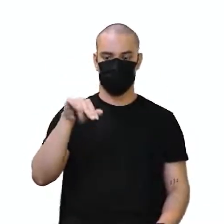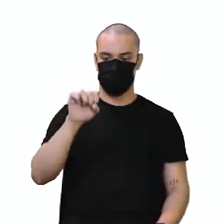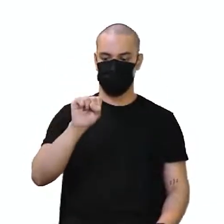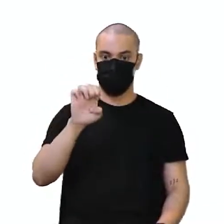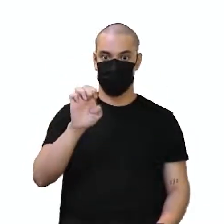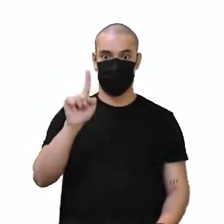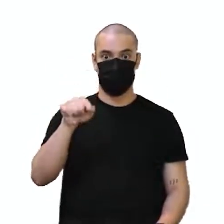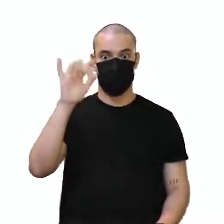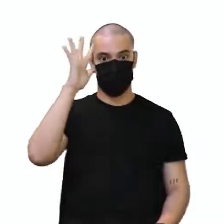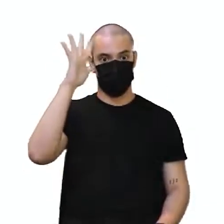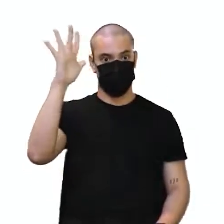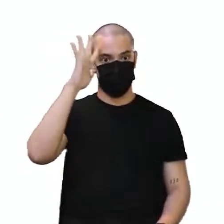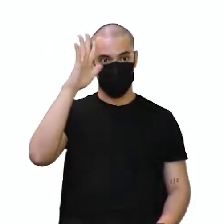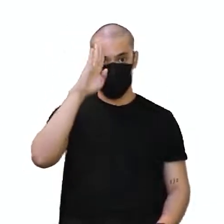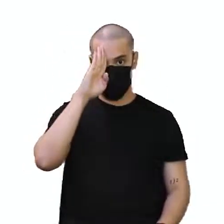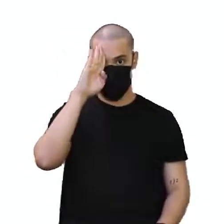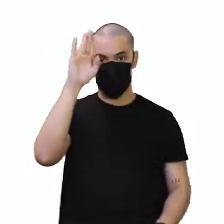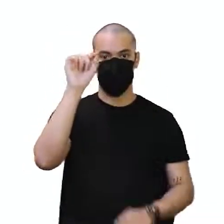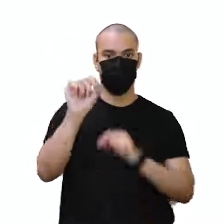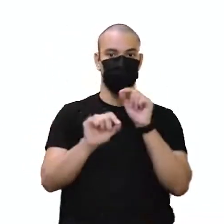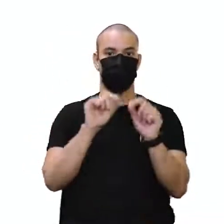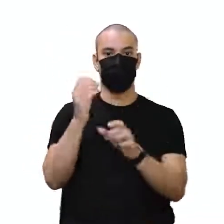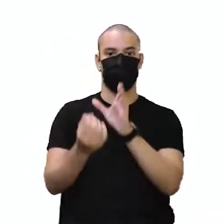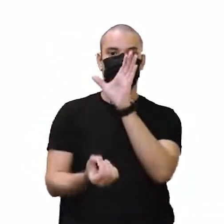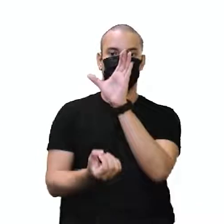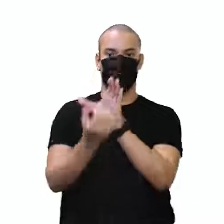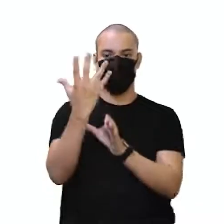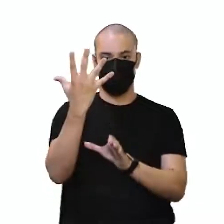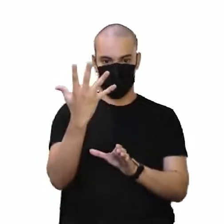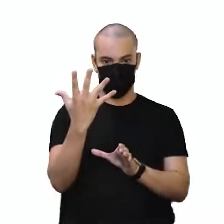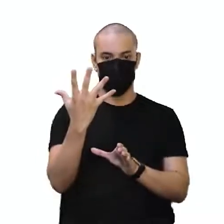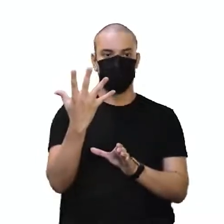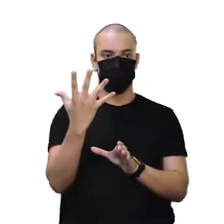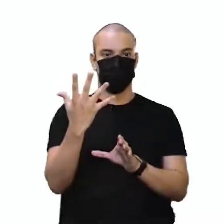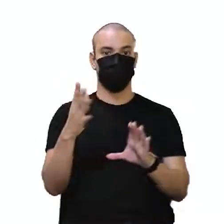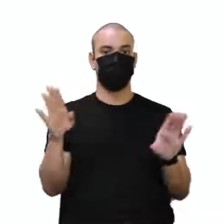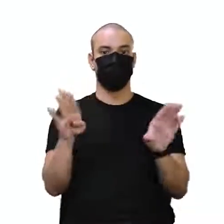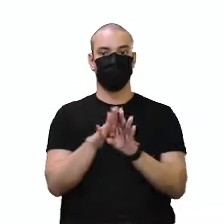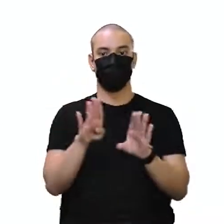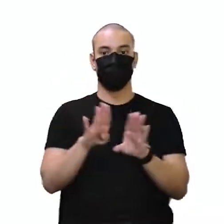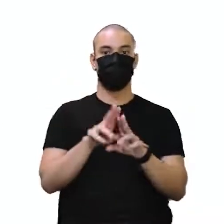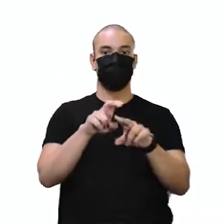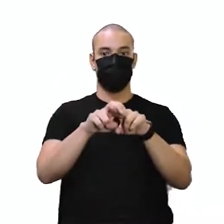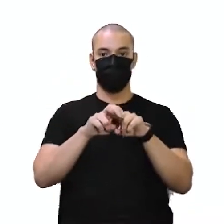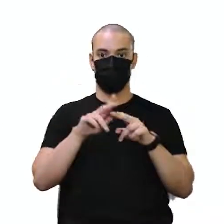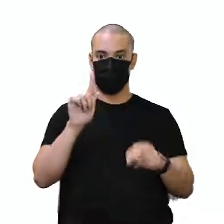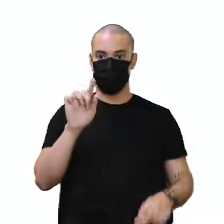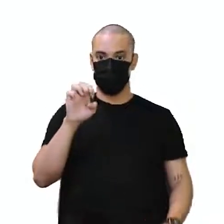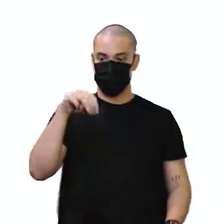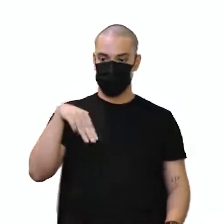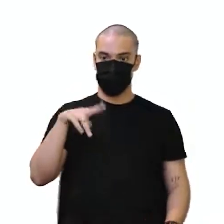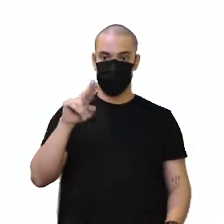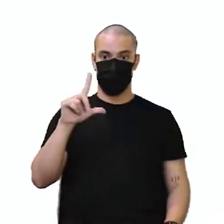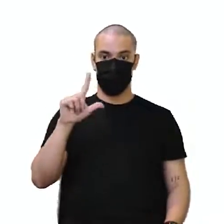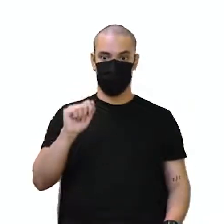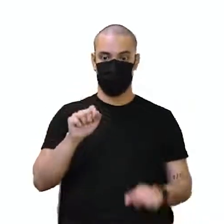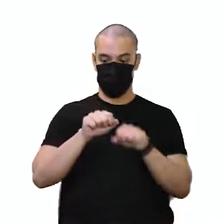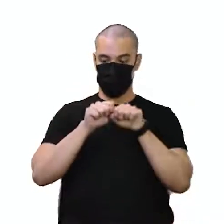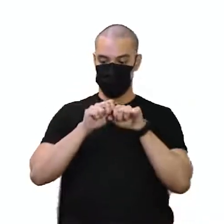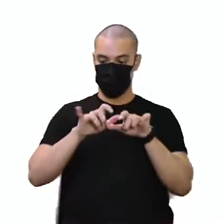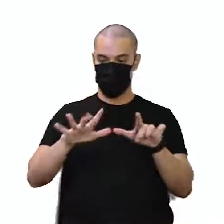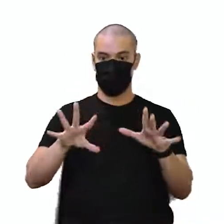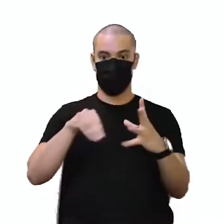priorizava, tá? A formação de gêmulas. Essas gêmulas eram transmitidas e